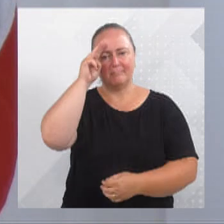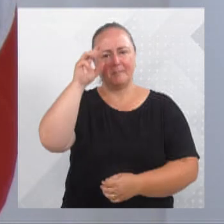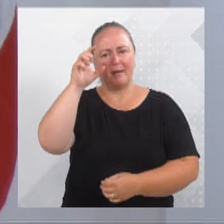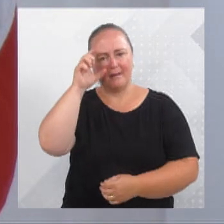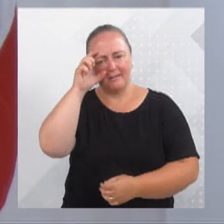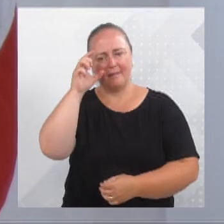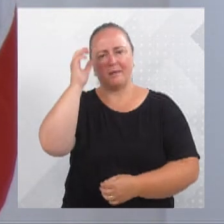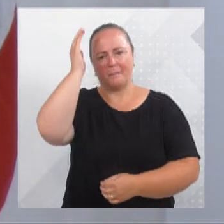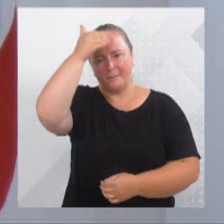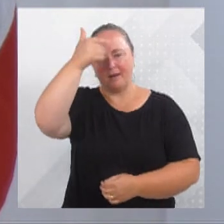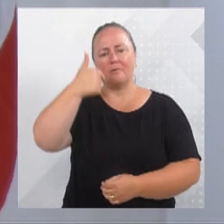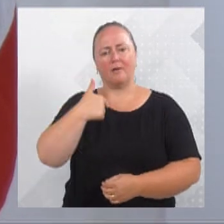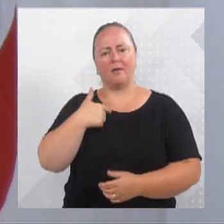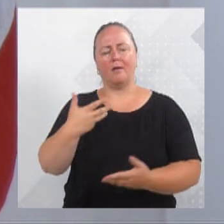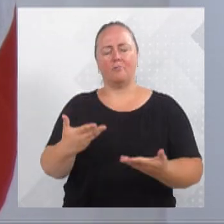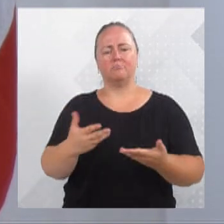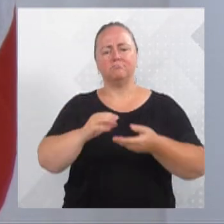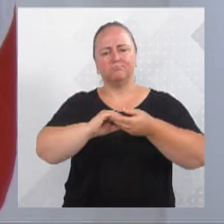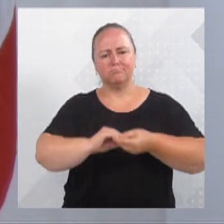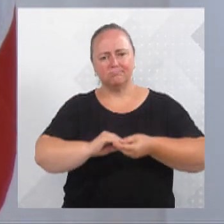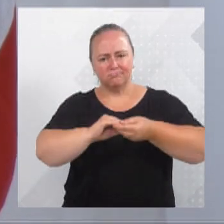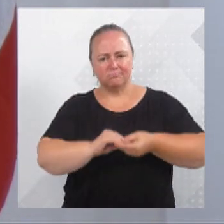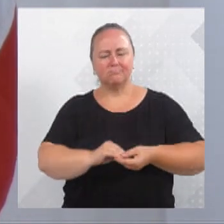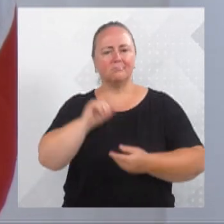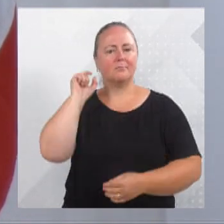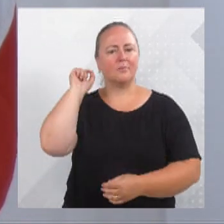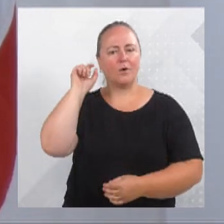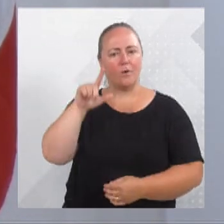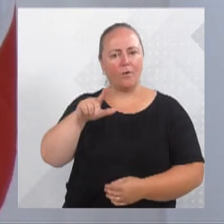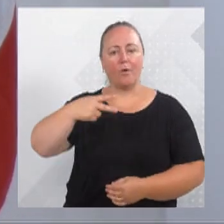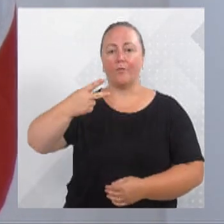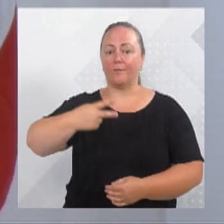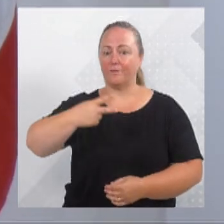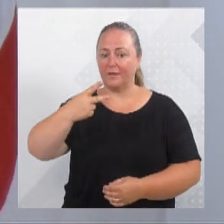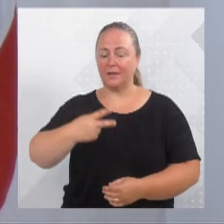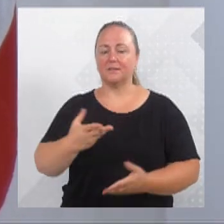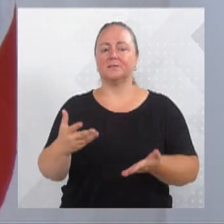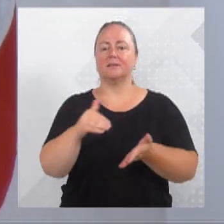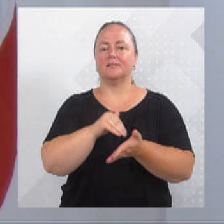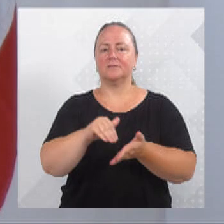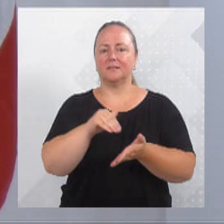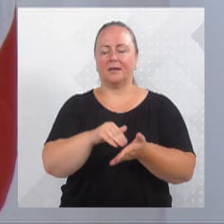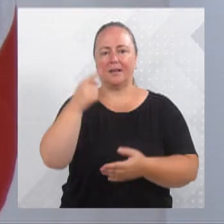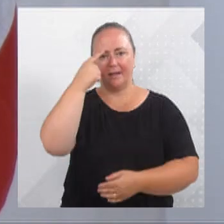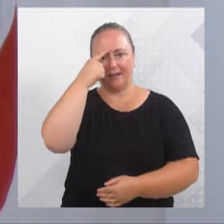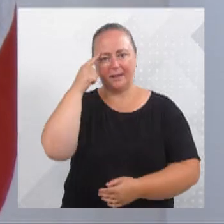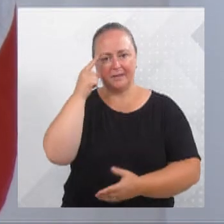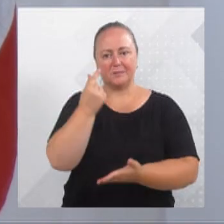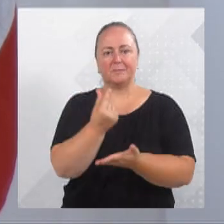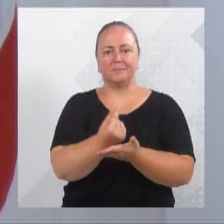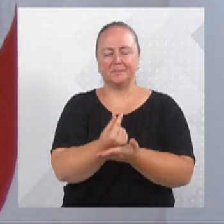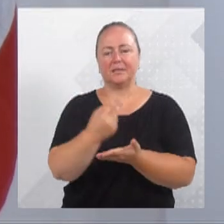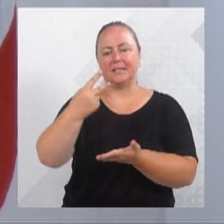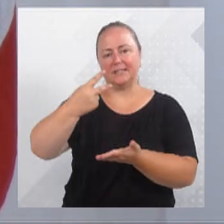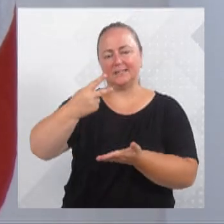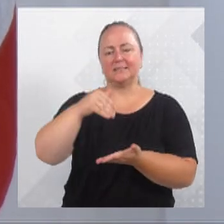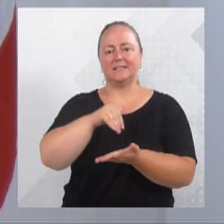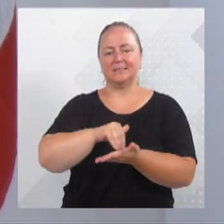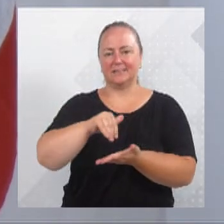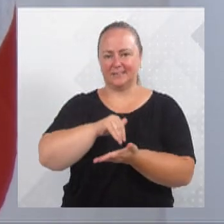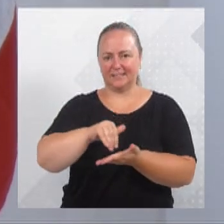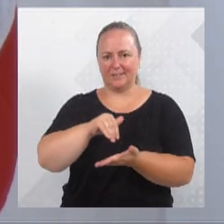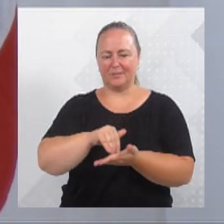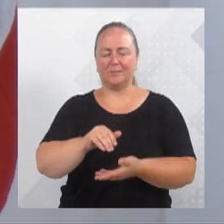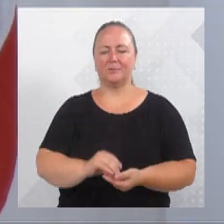o vereador Maurício Gol, vice-presidente, o vereador, primeiro-secretário, vereadorito, e a segunda-secretária, vereadora Cris,